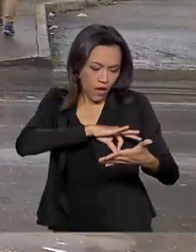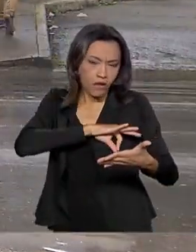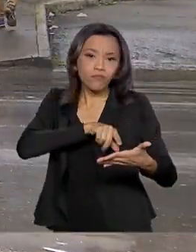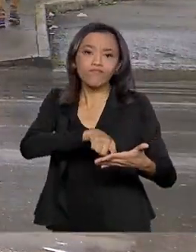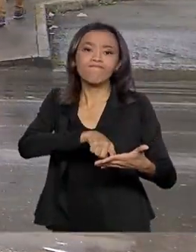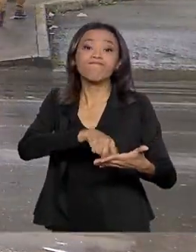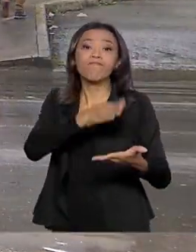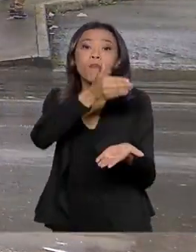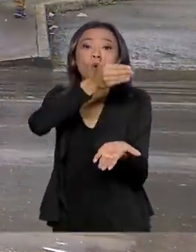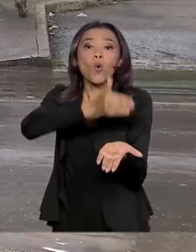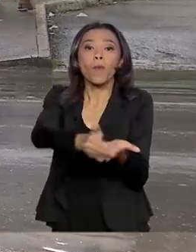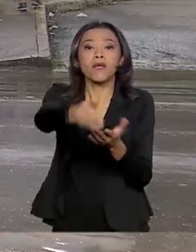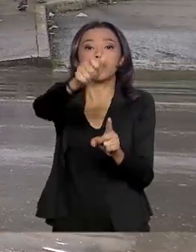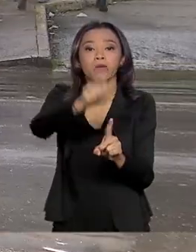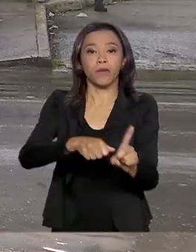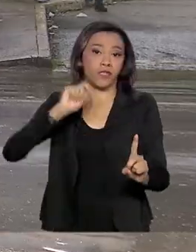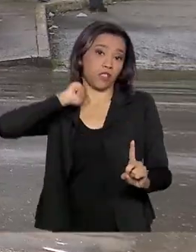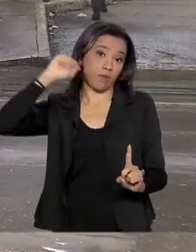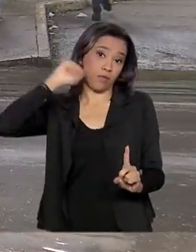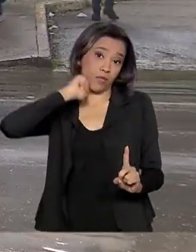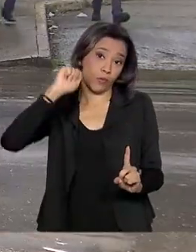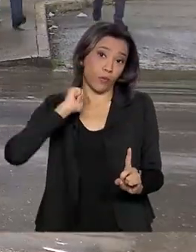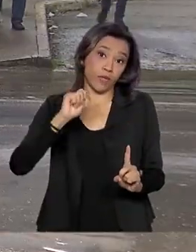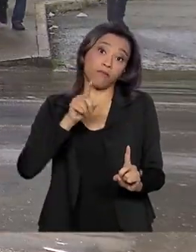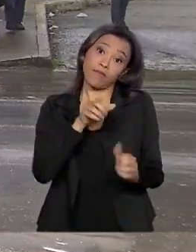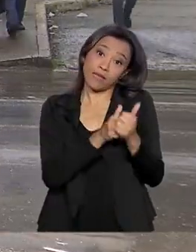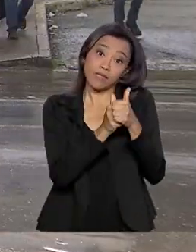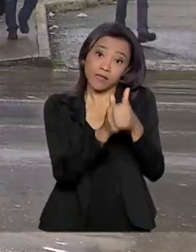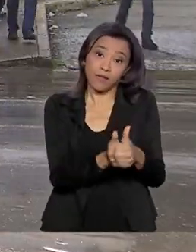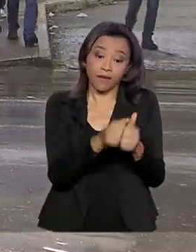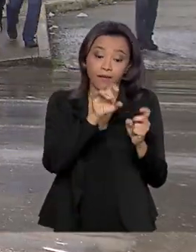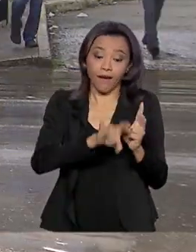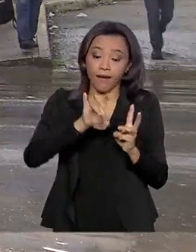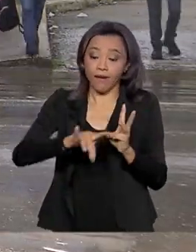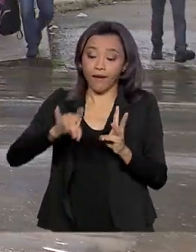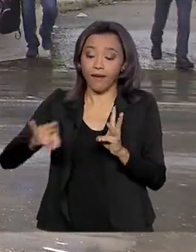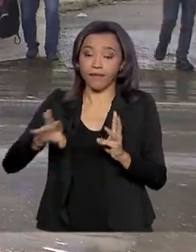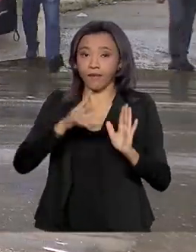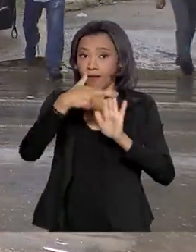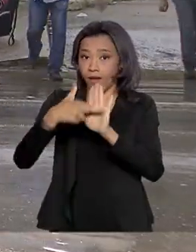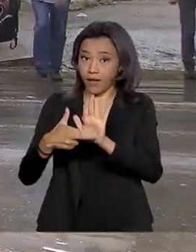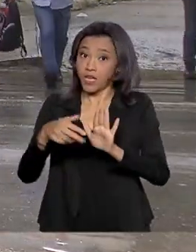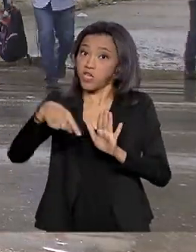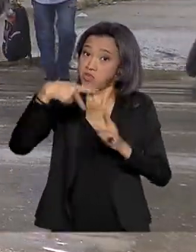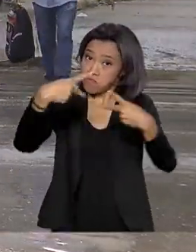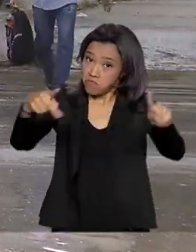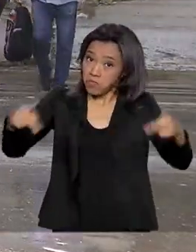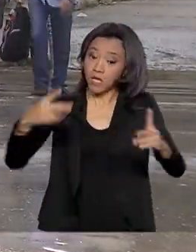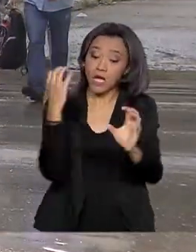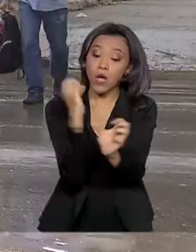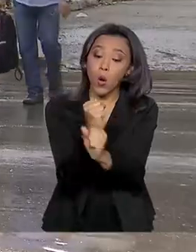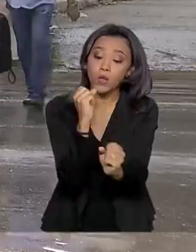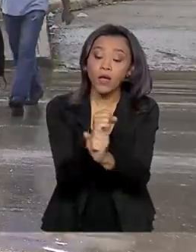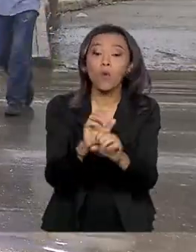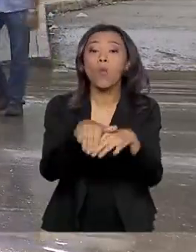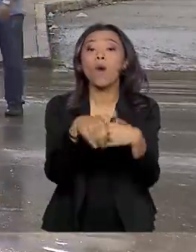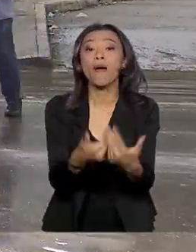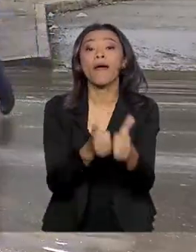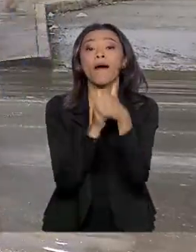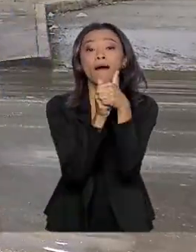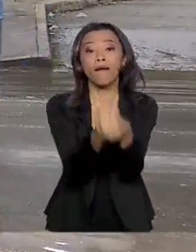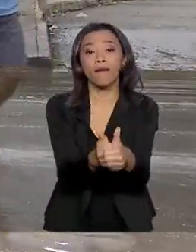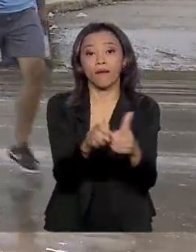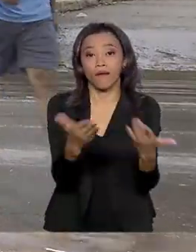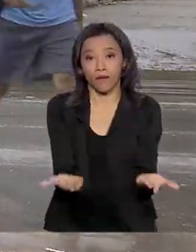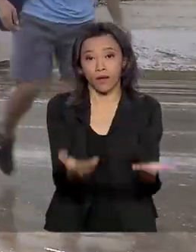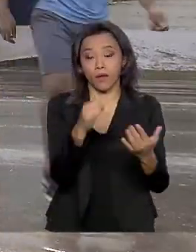Como a contribuição será por faixa salarial, é preciso que cada trabalhador faça os cálculos para descobrir qual será a alíquota efetiva. Uma